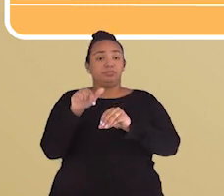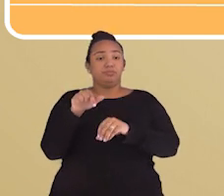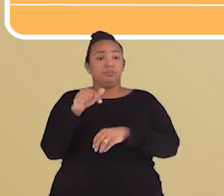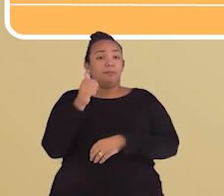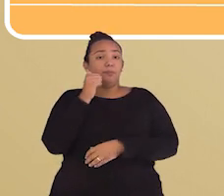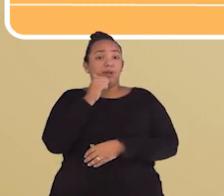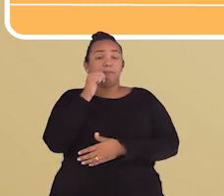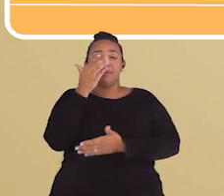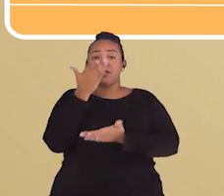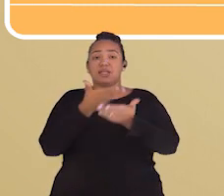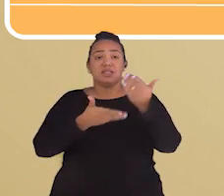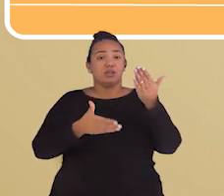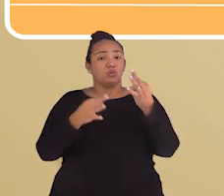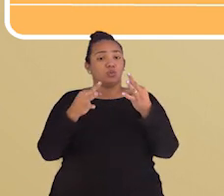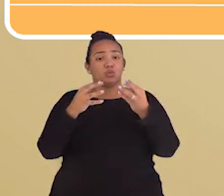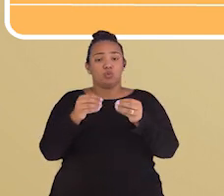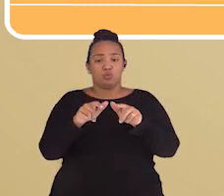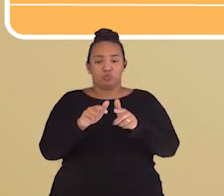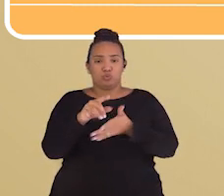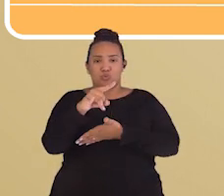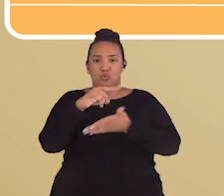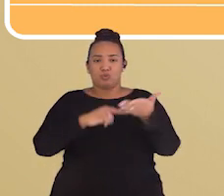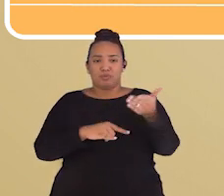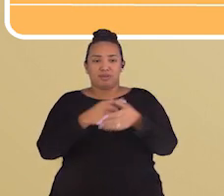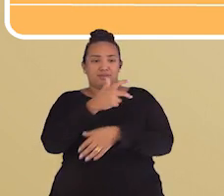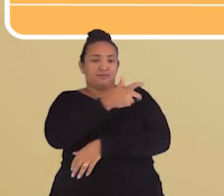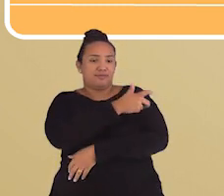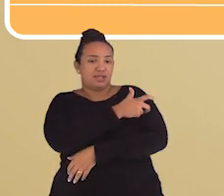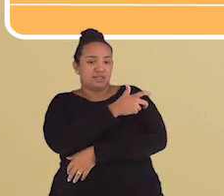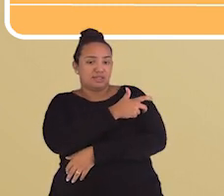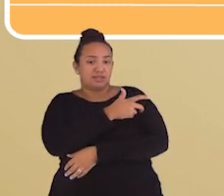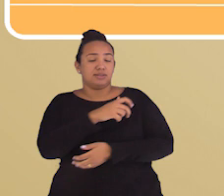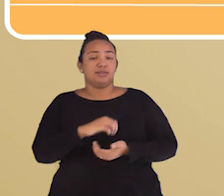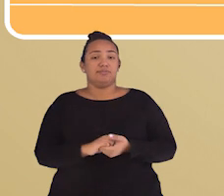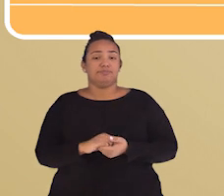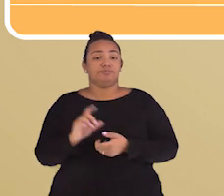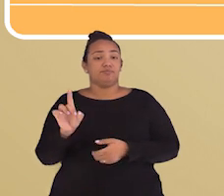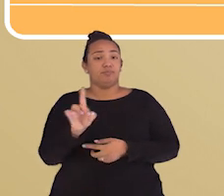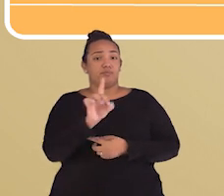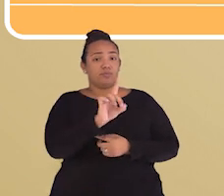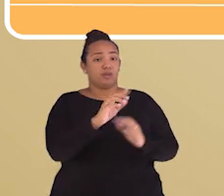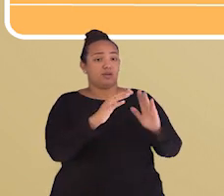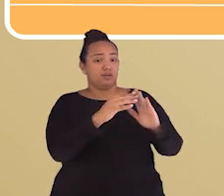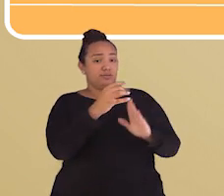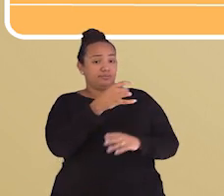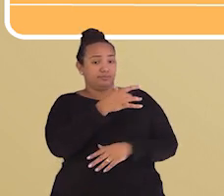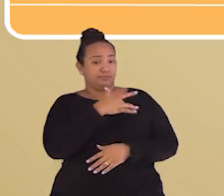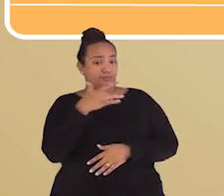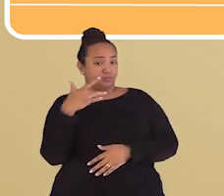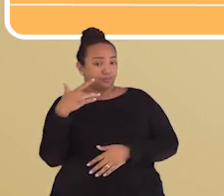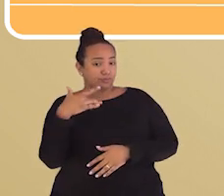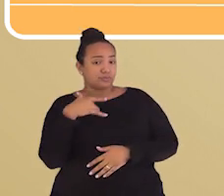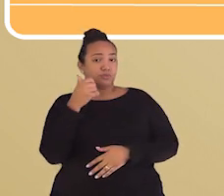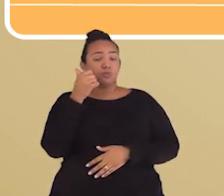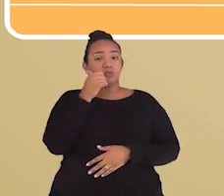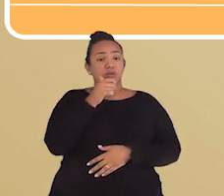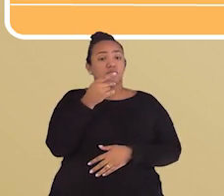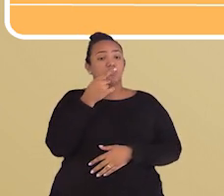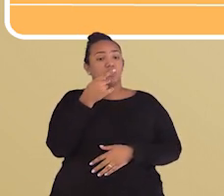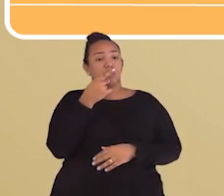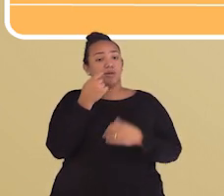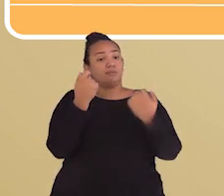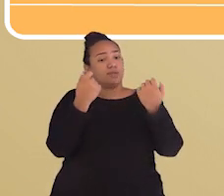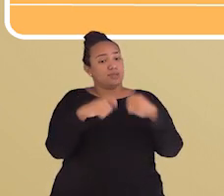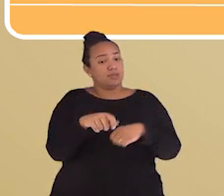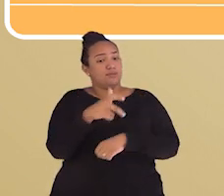acabou perdendo seu cartão de vacinação. Indo ao posto de saúde, a gente disse que seria necessário fazer